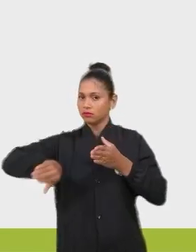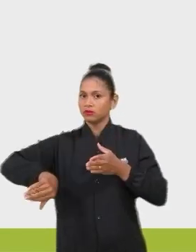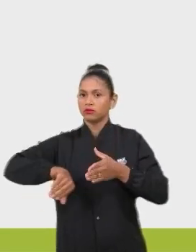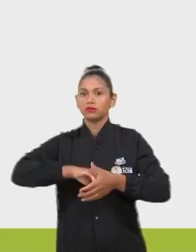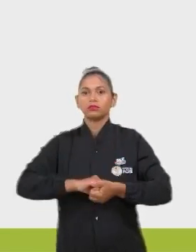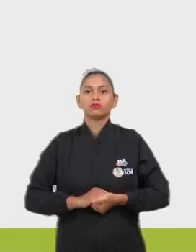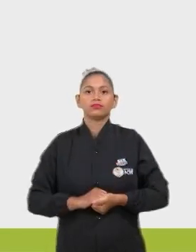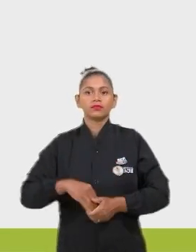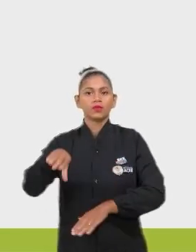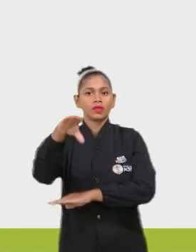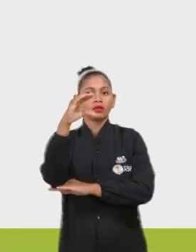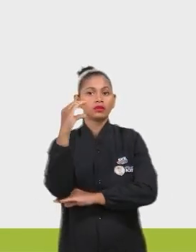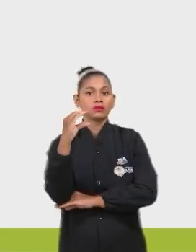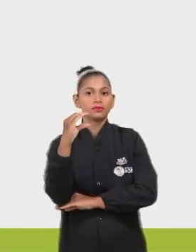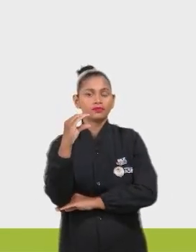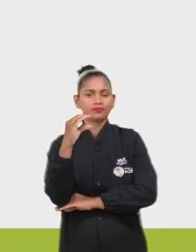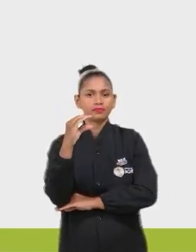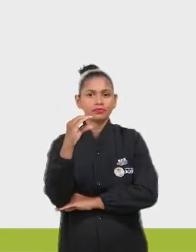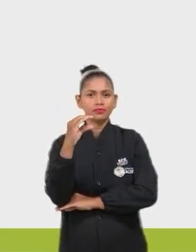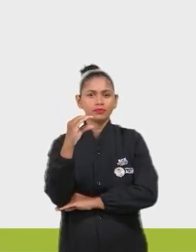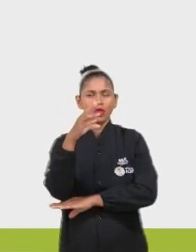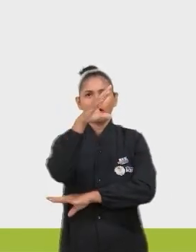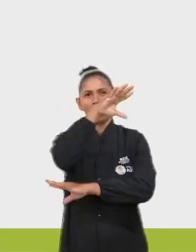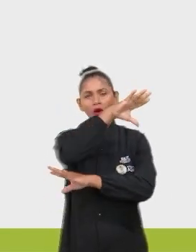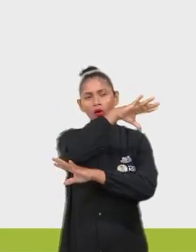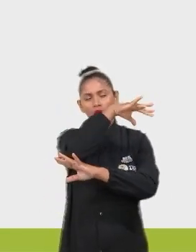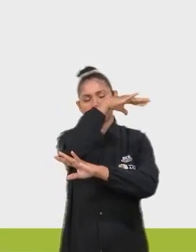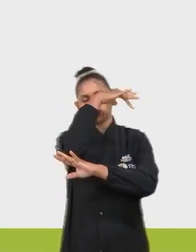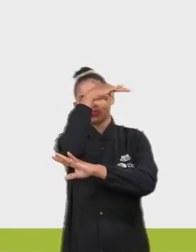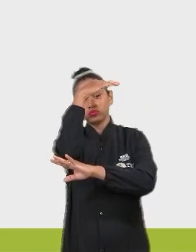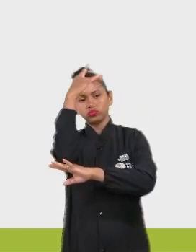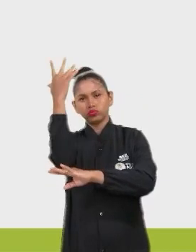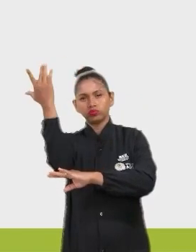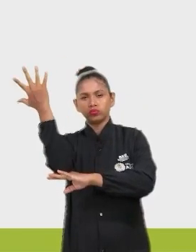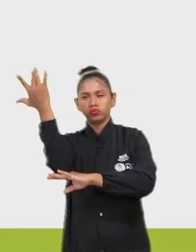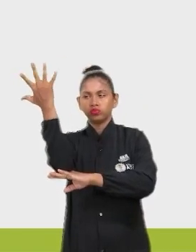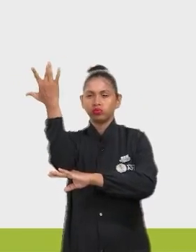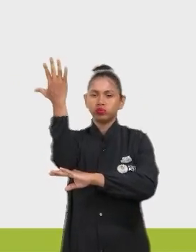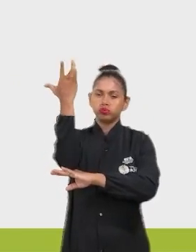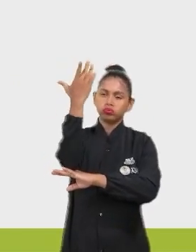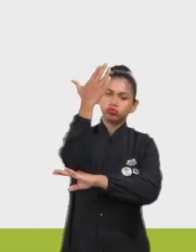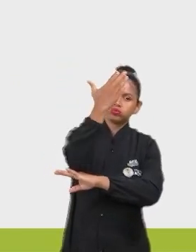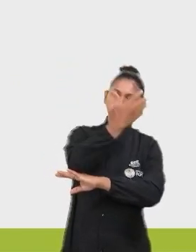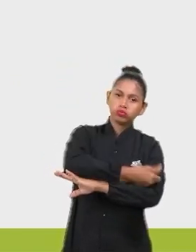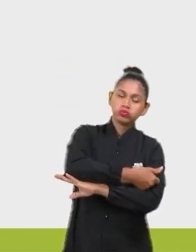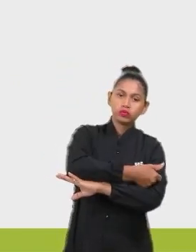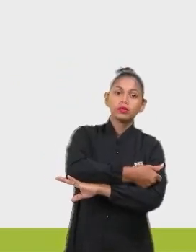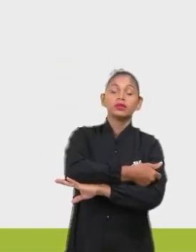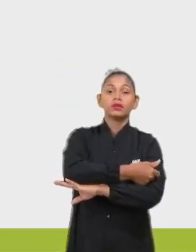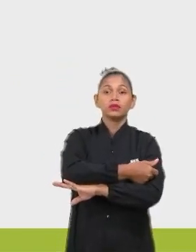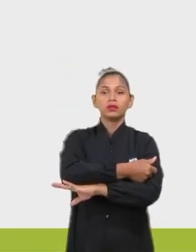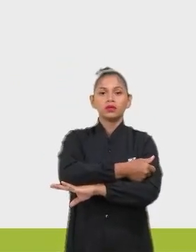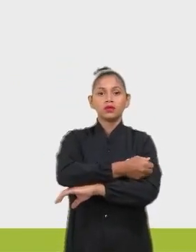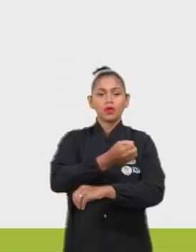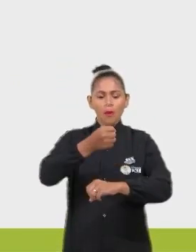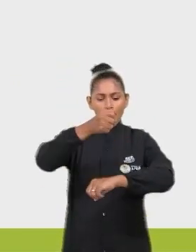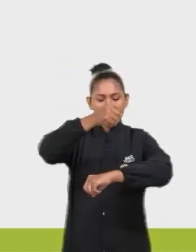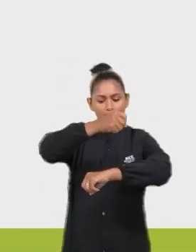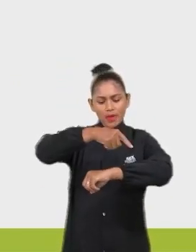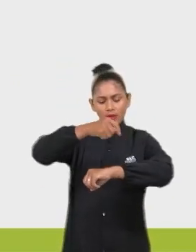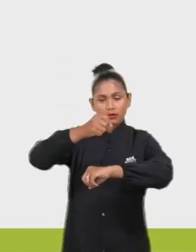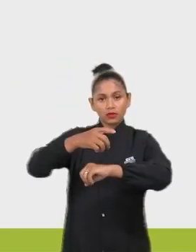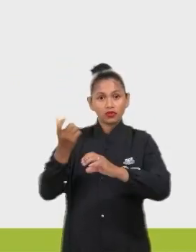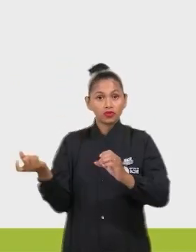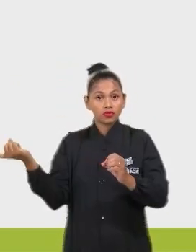Se a floresta foi derrubada, se eu fizer um replantio das áreas degradadas, eu vou